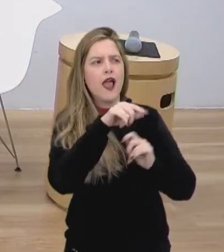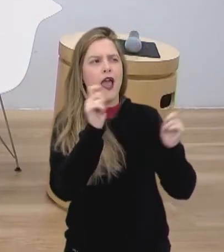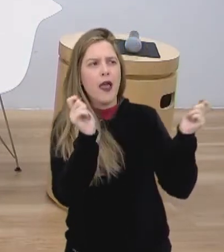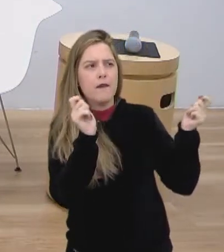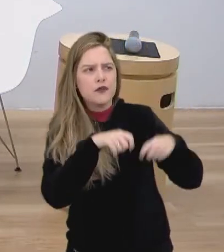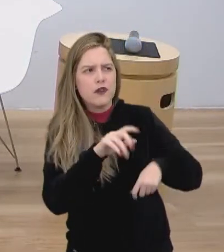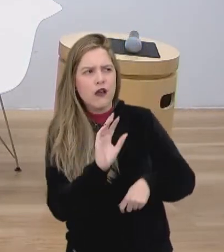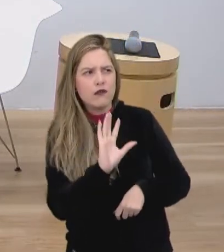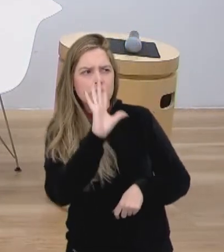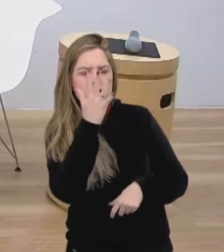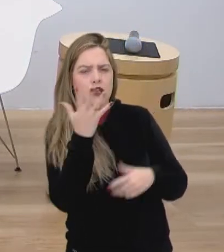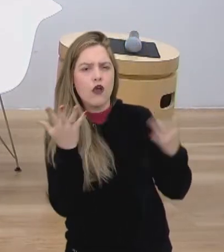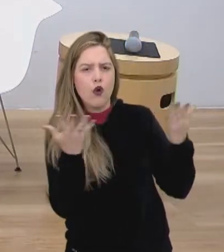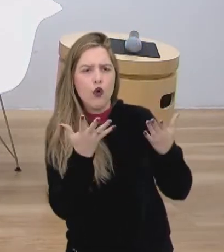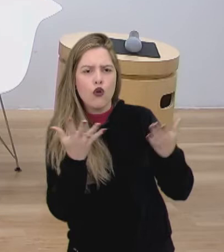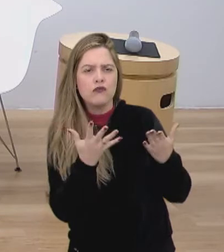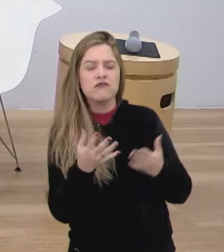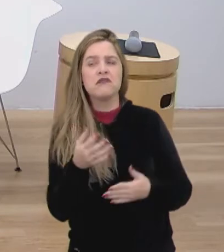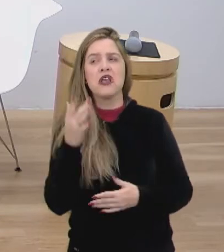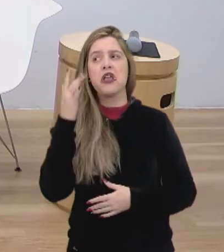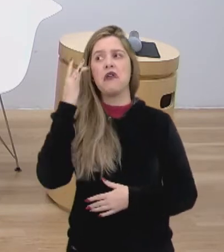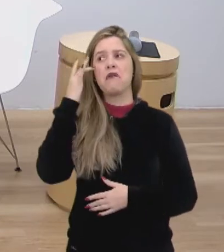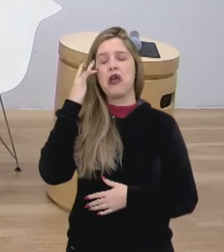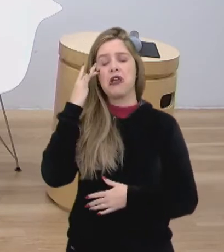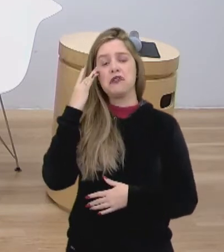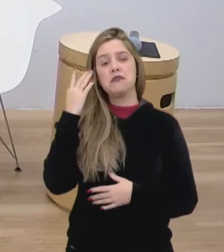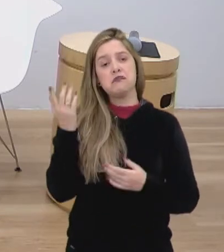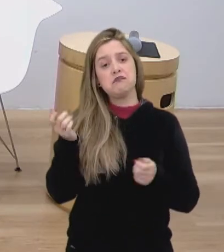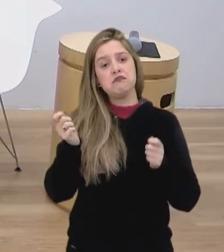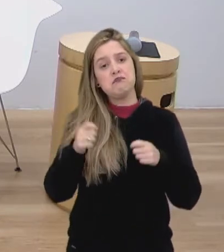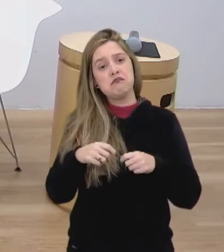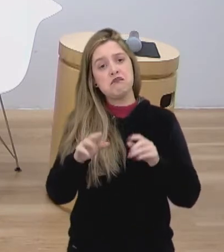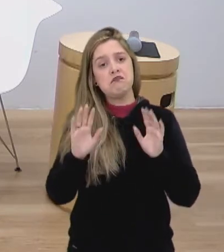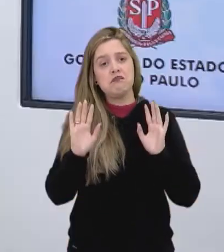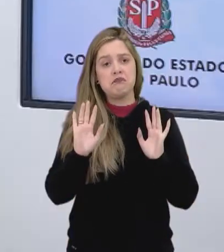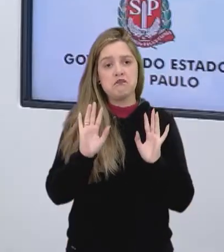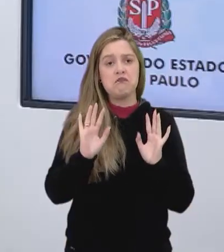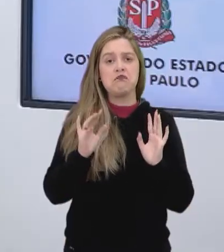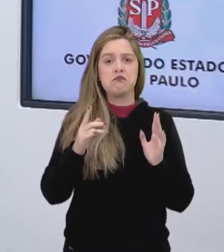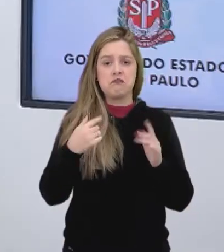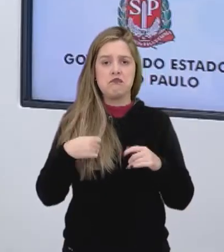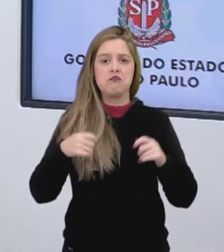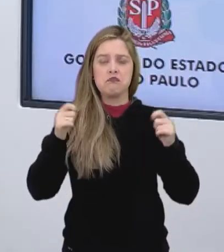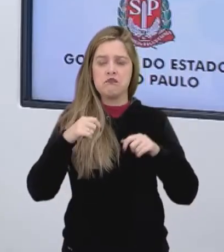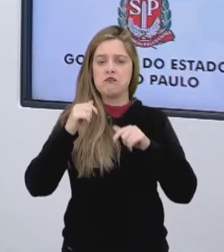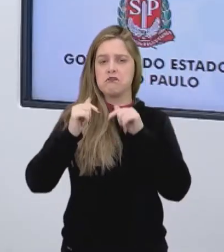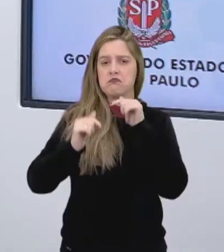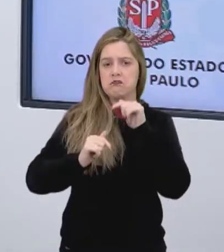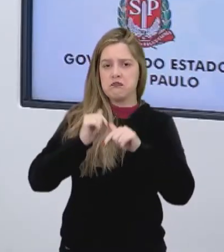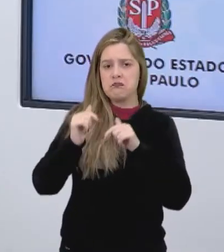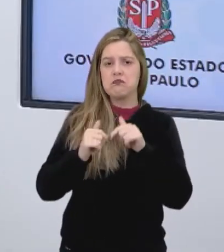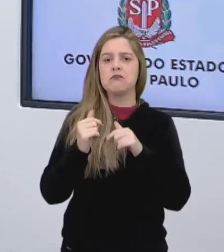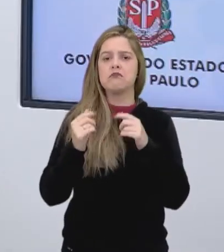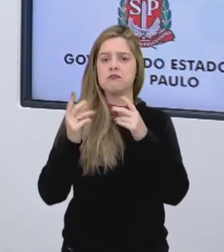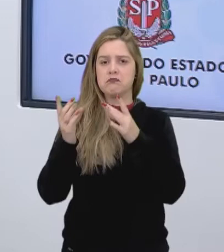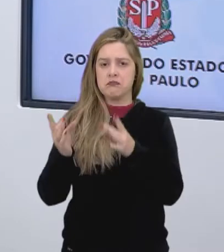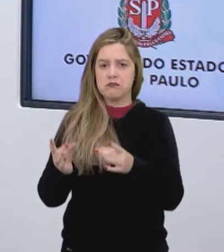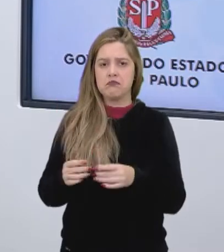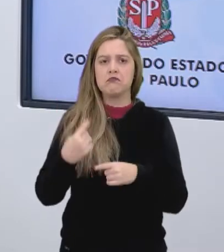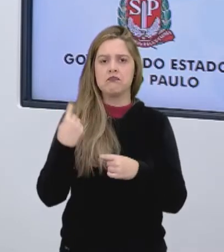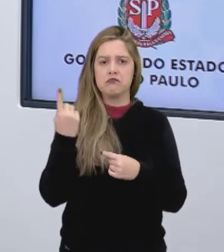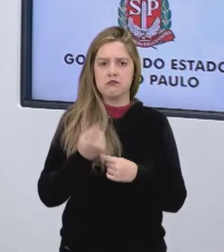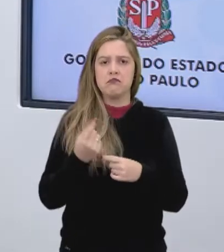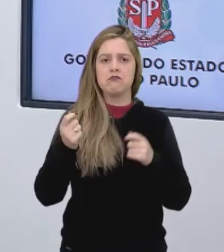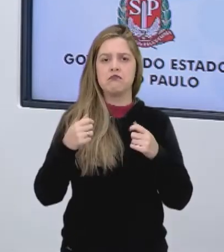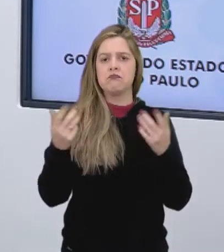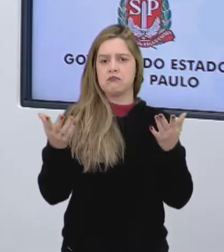acontecer hoje? Acho que não. Eu acho que o ser humano não é substituível. Eu acredito ainda no trabalho humanizado. Eu acredito no ser humano.